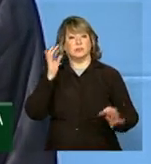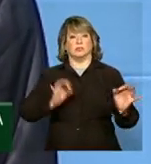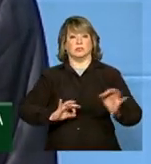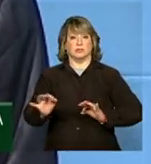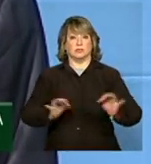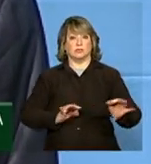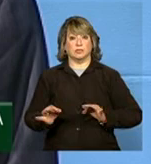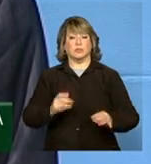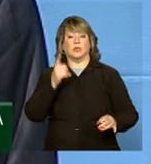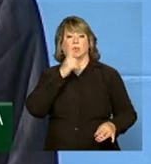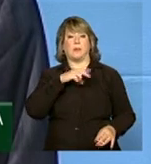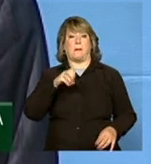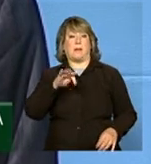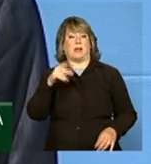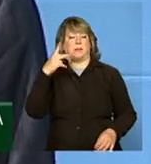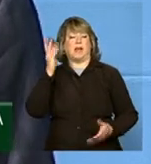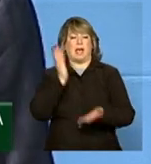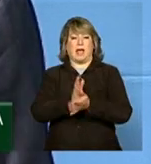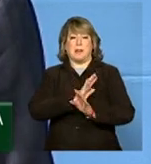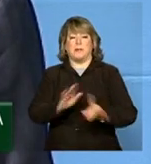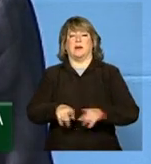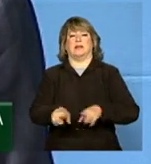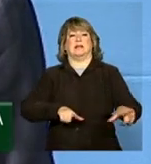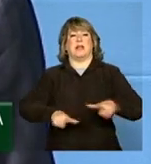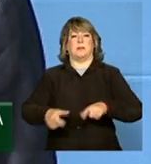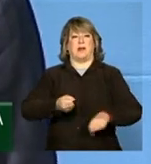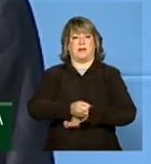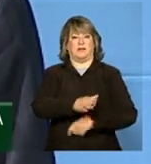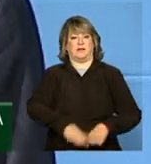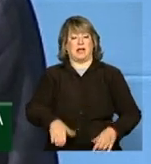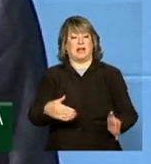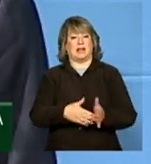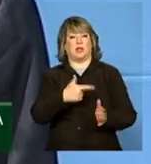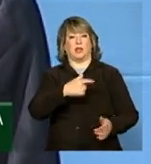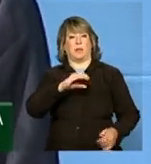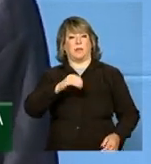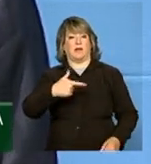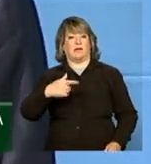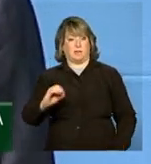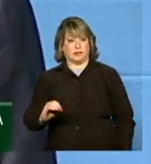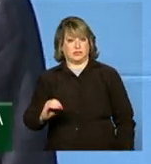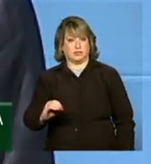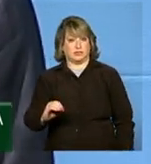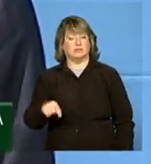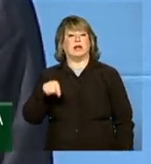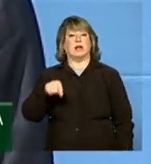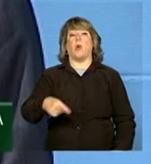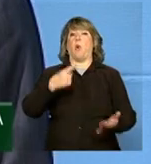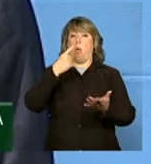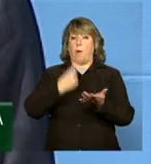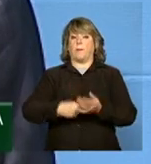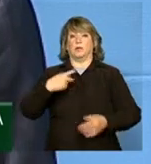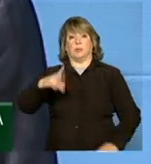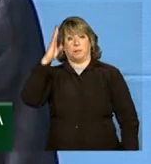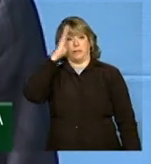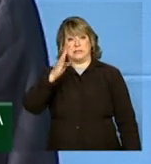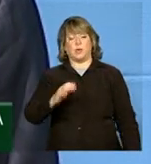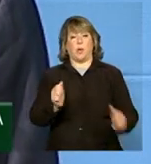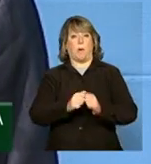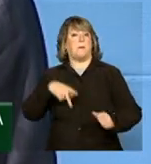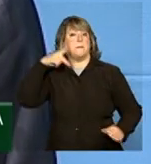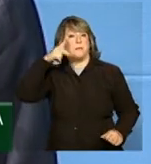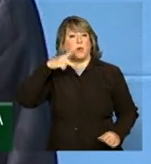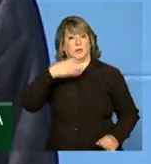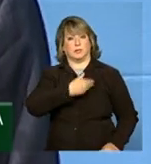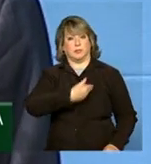atingir a meta de erradicação do trabalho infantil até 2020. O compromisso do Brasil com a política pública